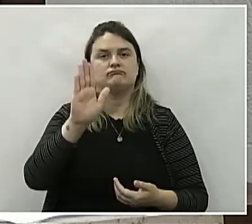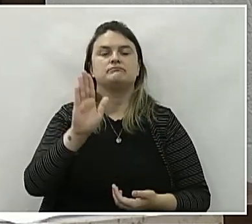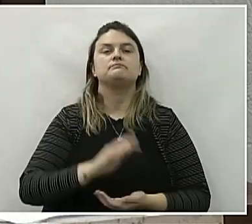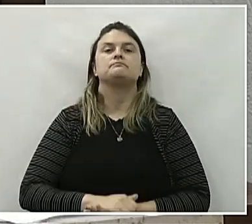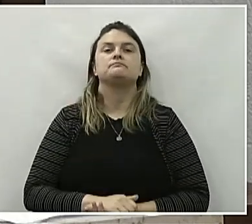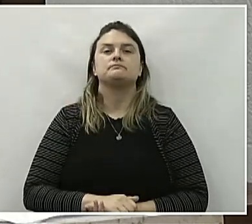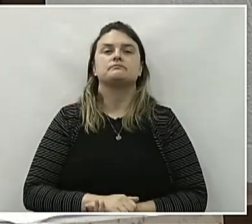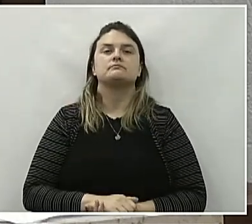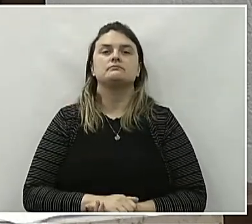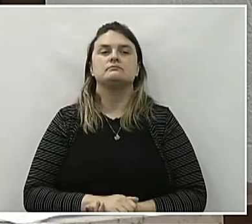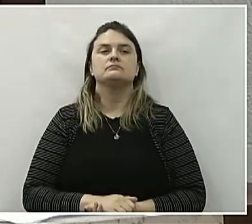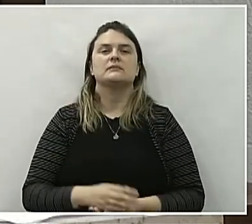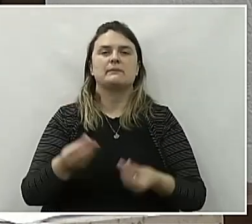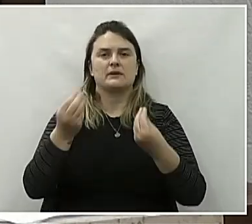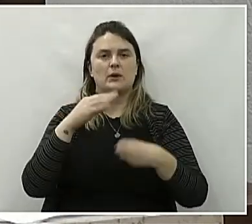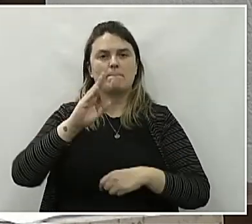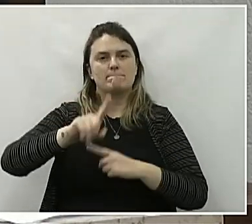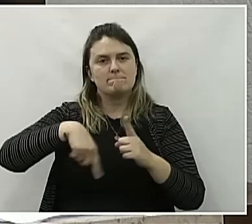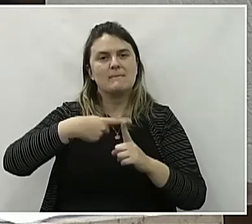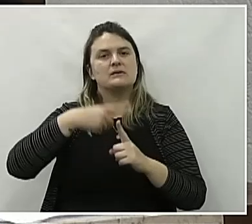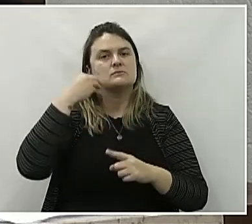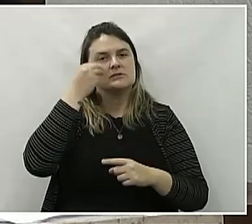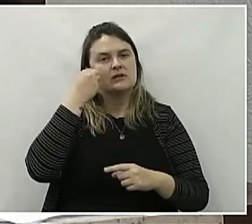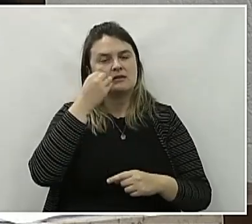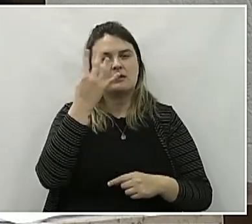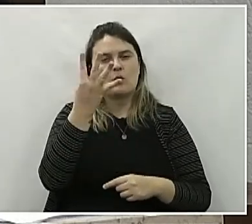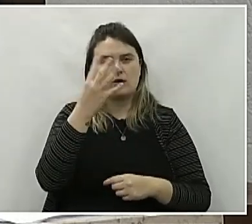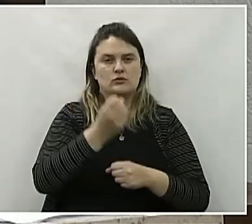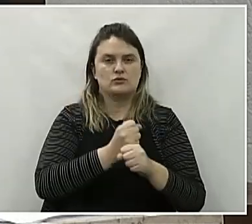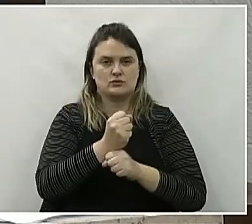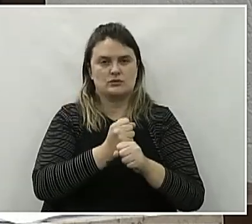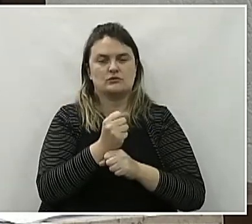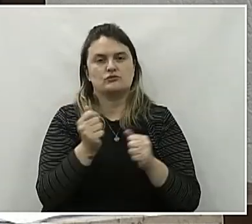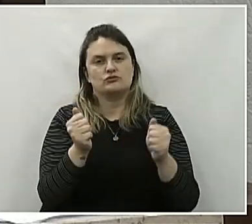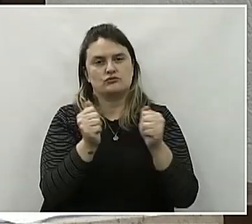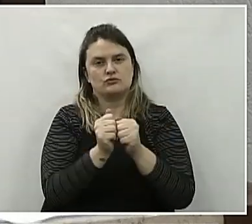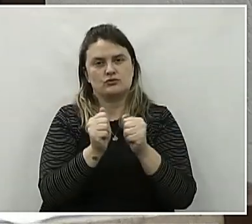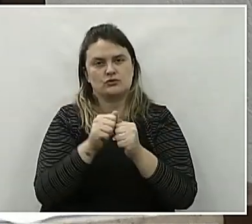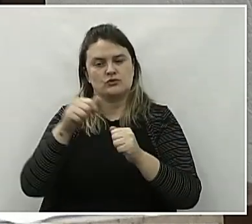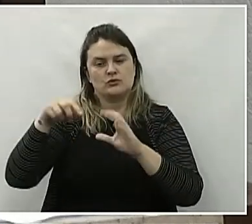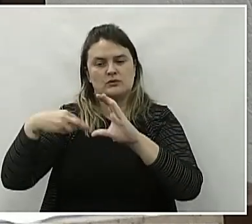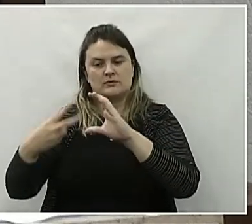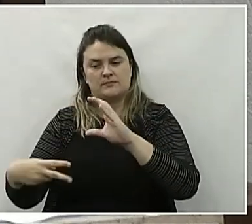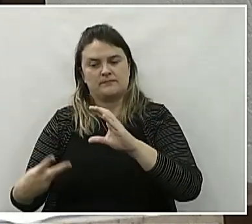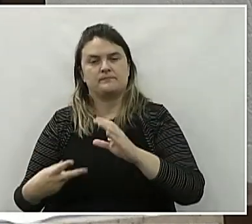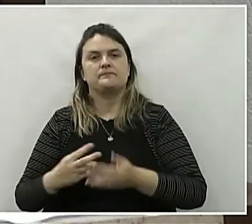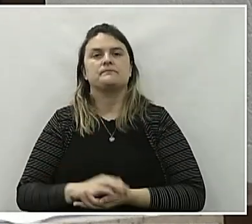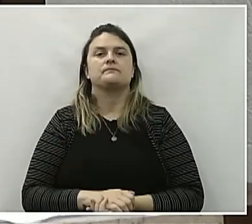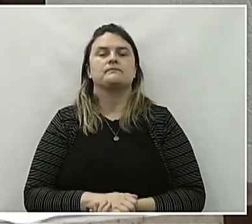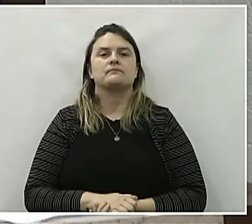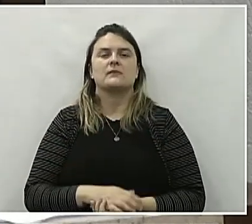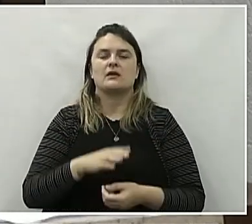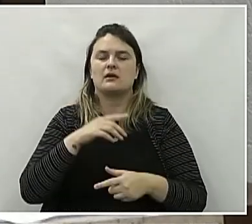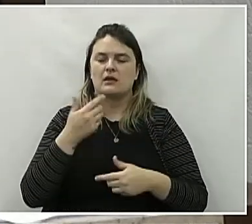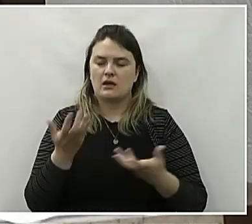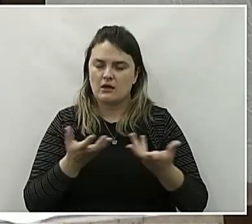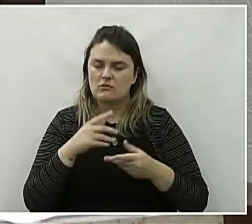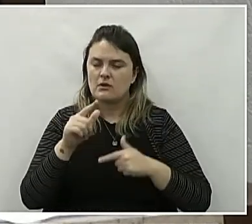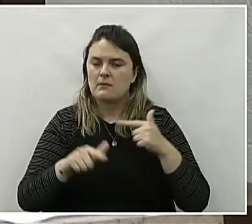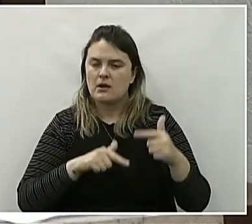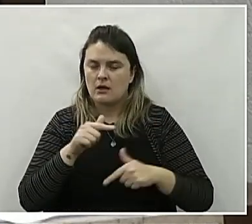ter a oportunidade de estar mais 4 anos junto ao Legislativo de União da Vitória, colaborando